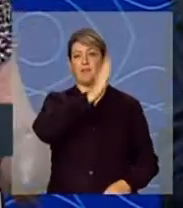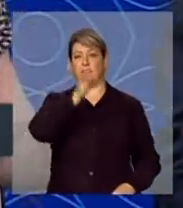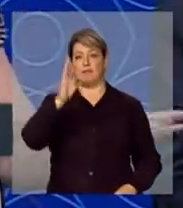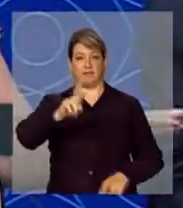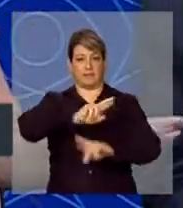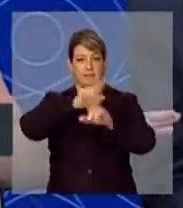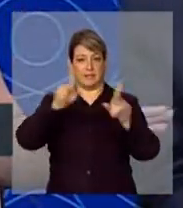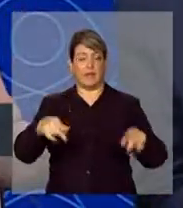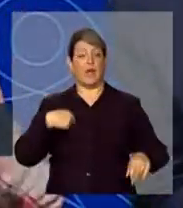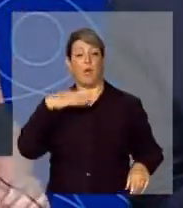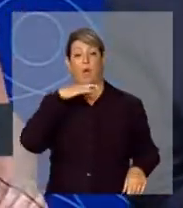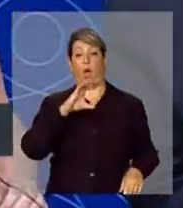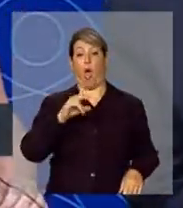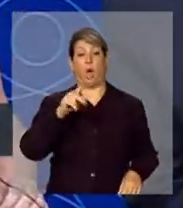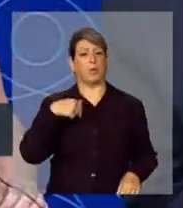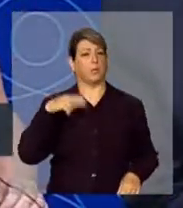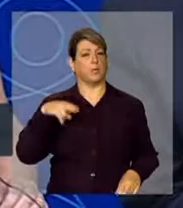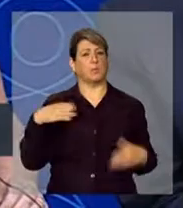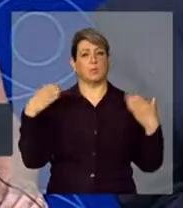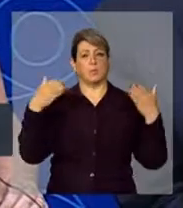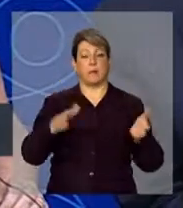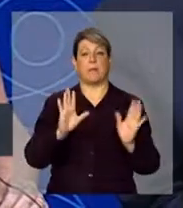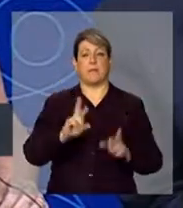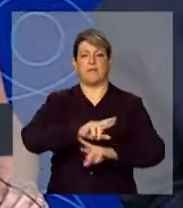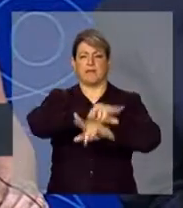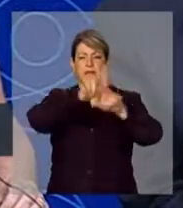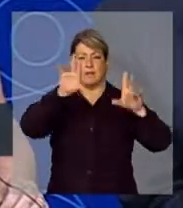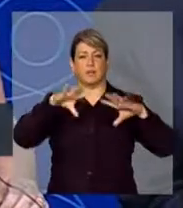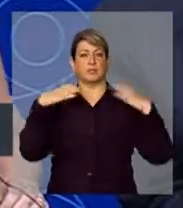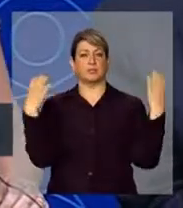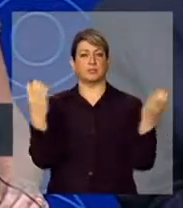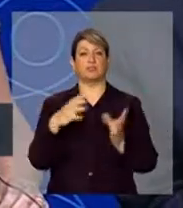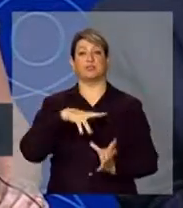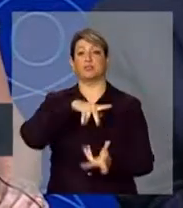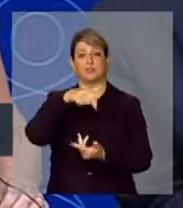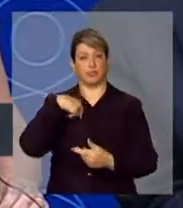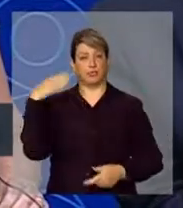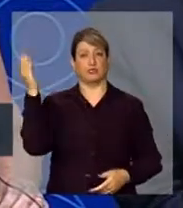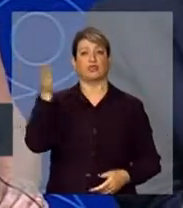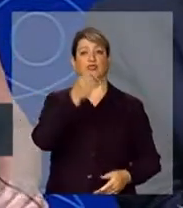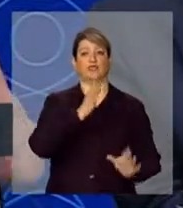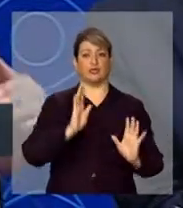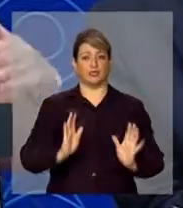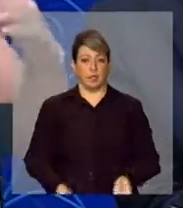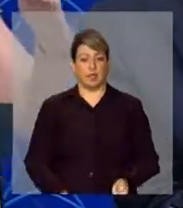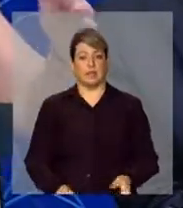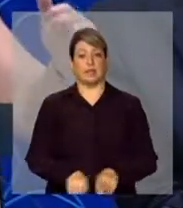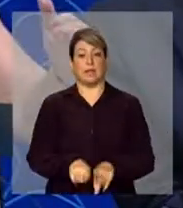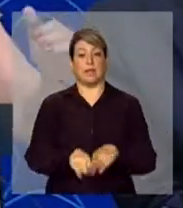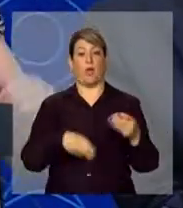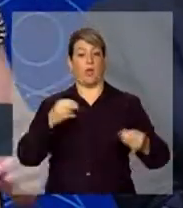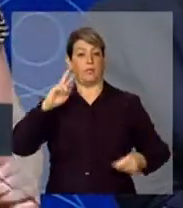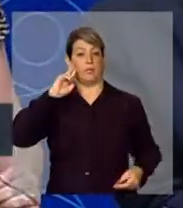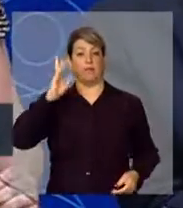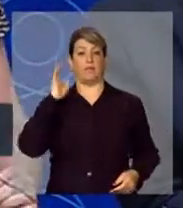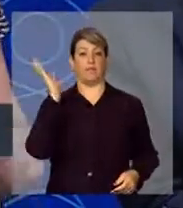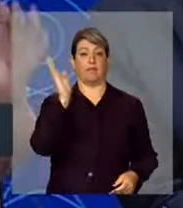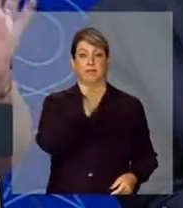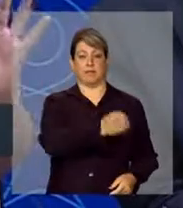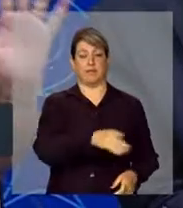variados, acho que Copa eu nunca fui, mas eventos variados no mundo eu já fui, e também como autoridade viajante.